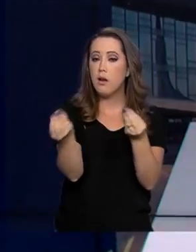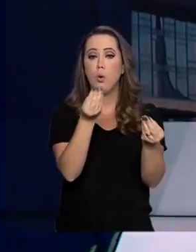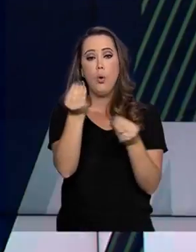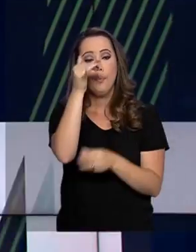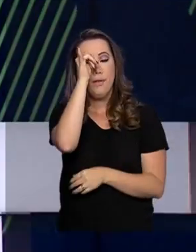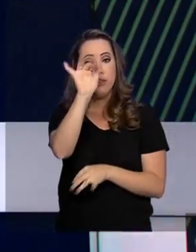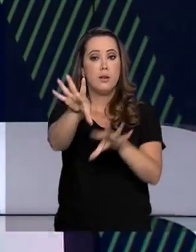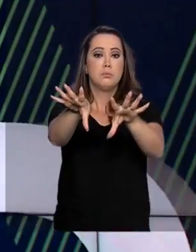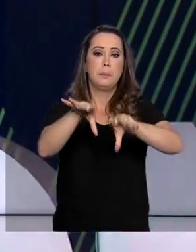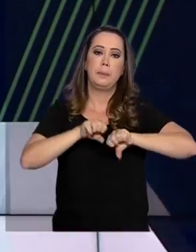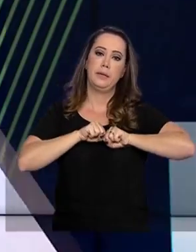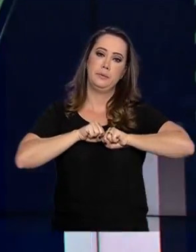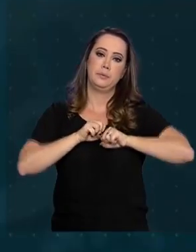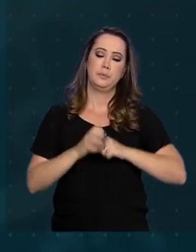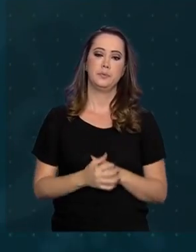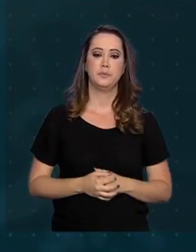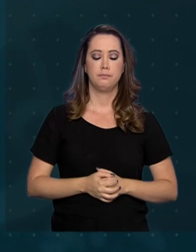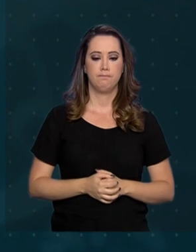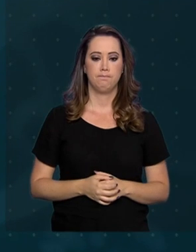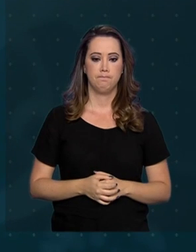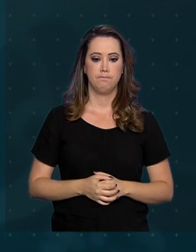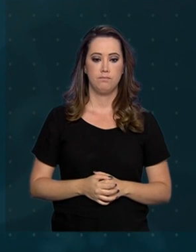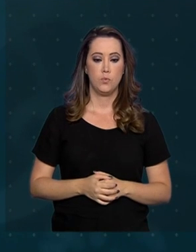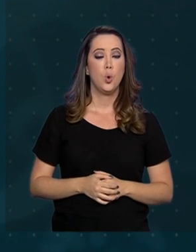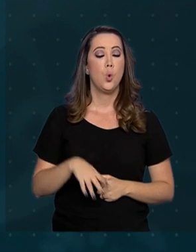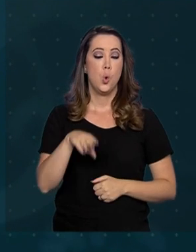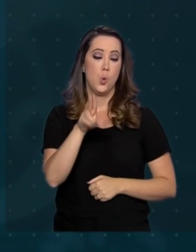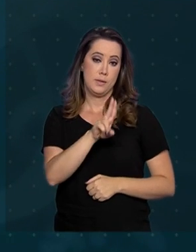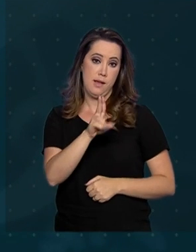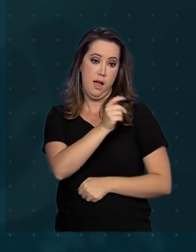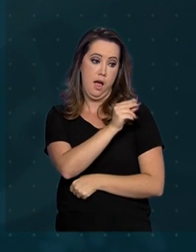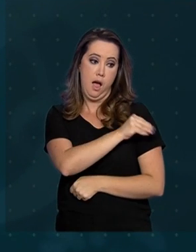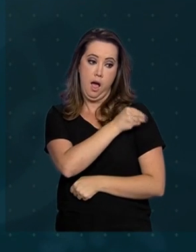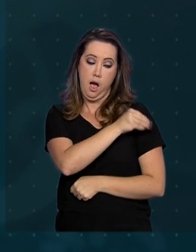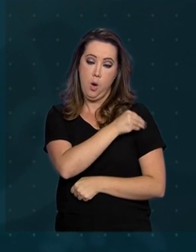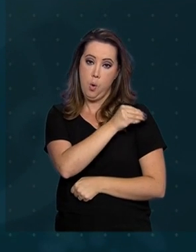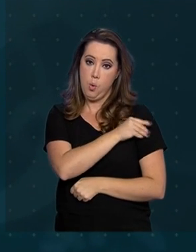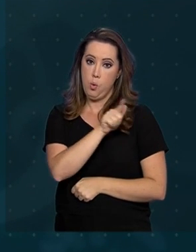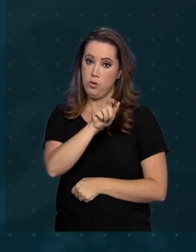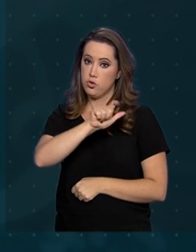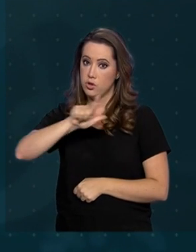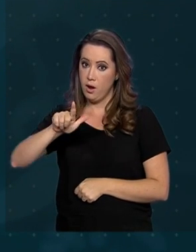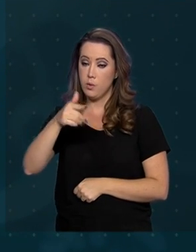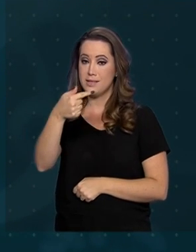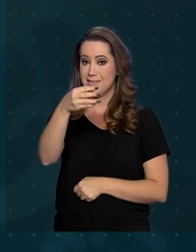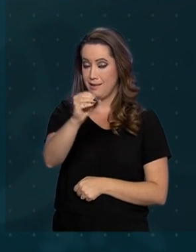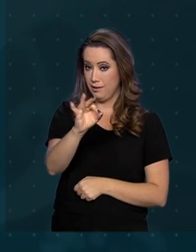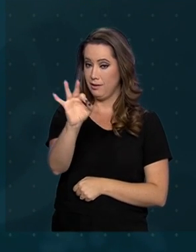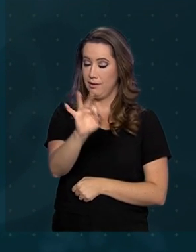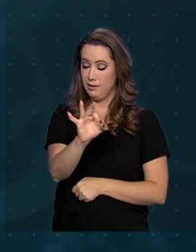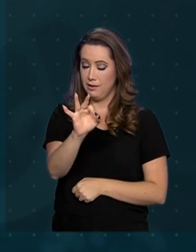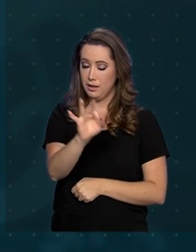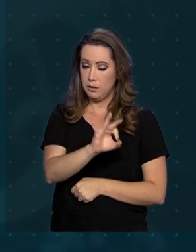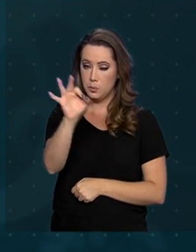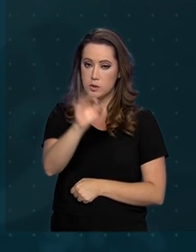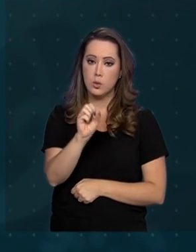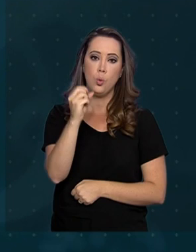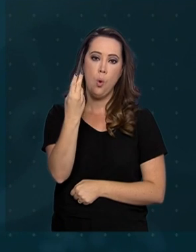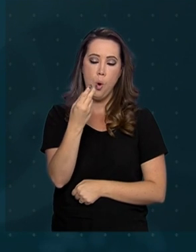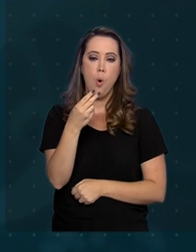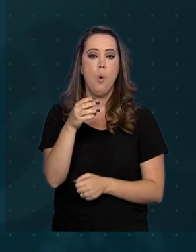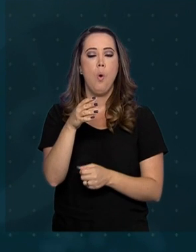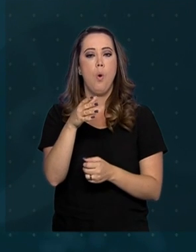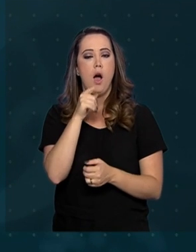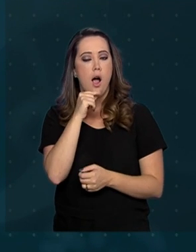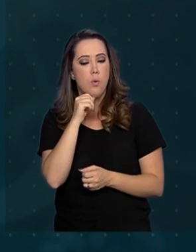evitar o contágio. Usar álcool gel 70. Se não houver, água e sabão. Ao tossir